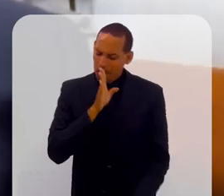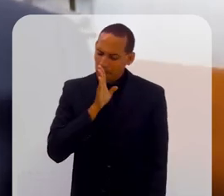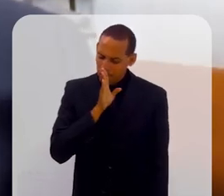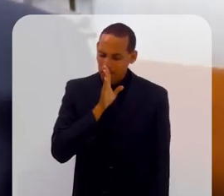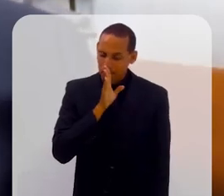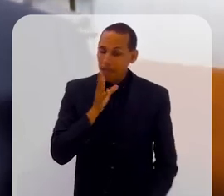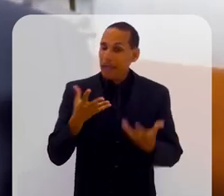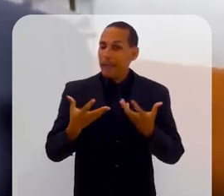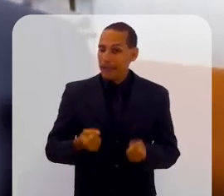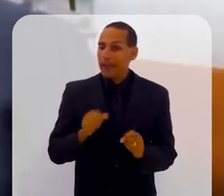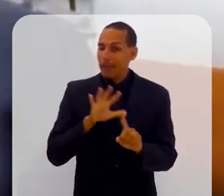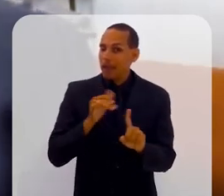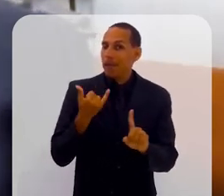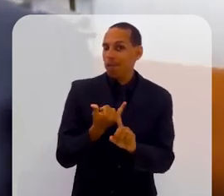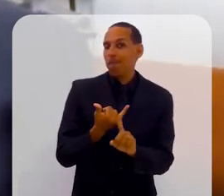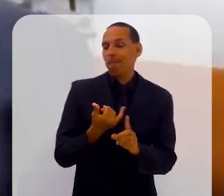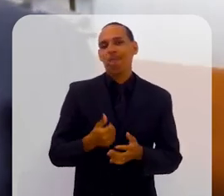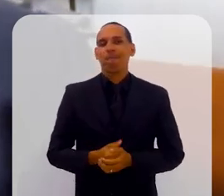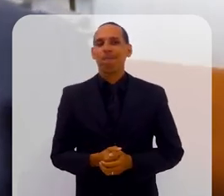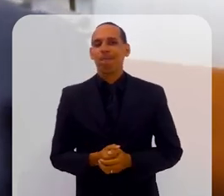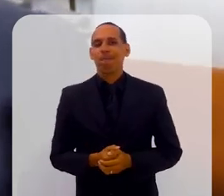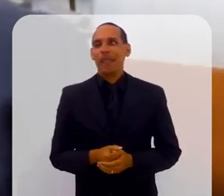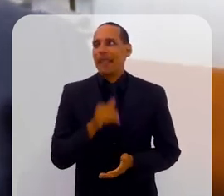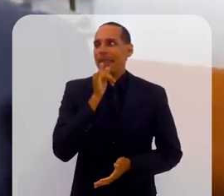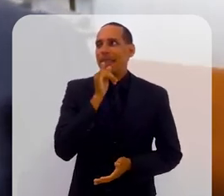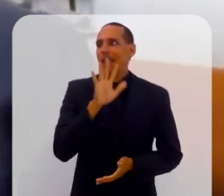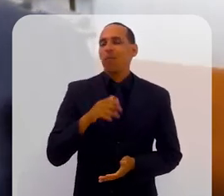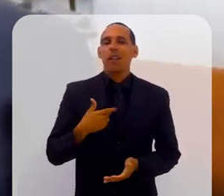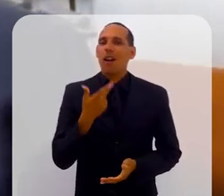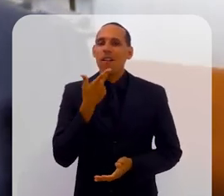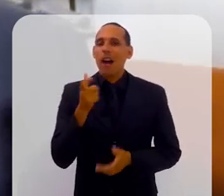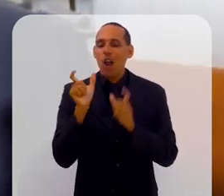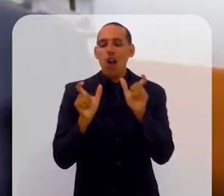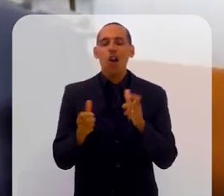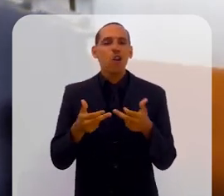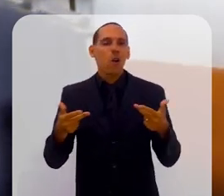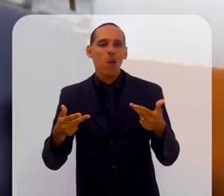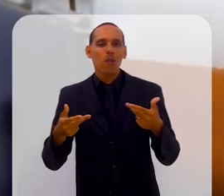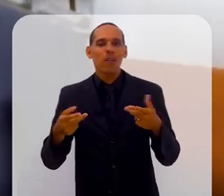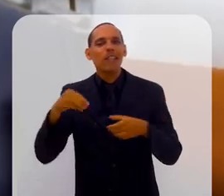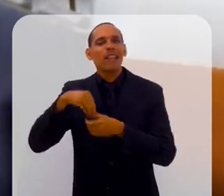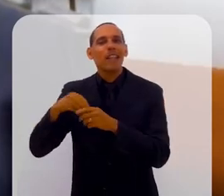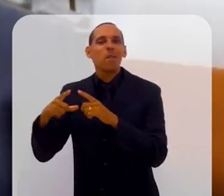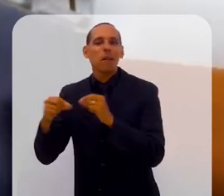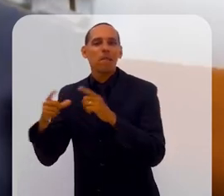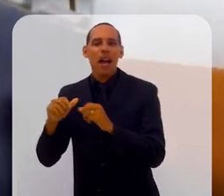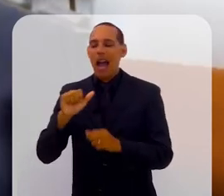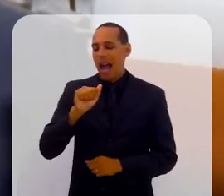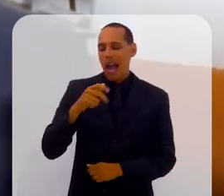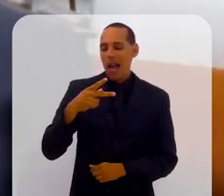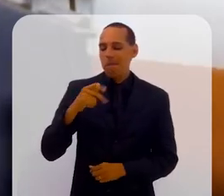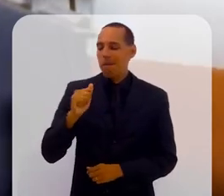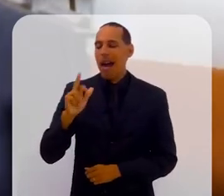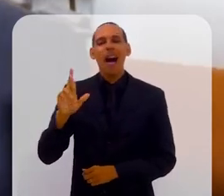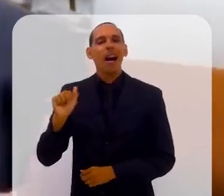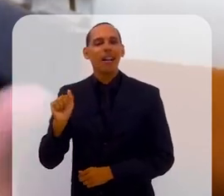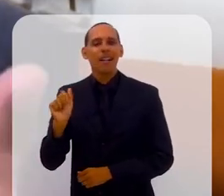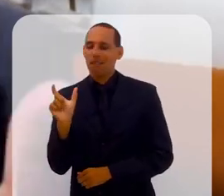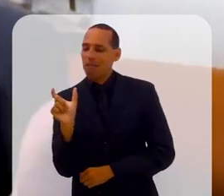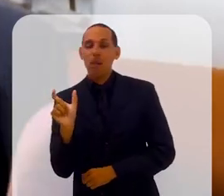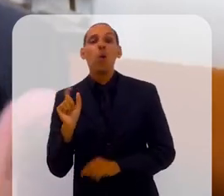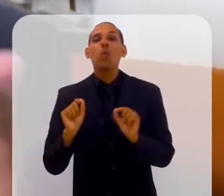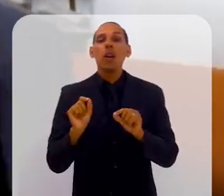esse era um processo. Então, por exemplo, eu falava coisas em Brasília como apara, no sentido de